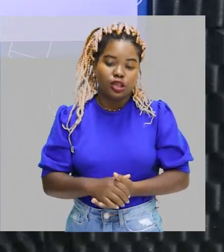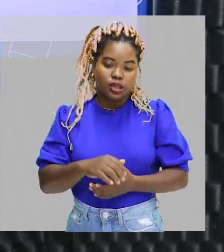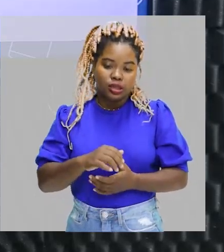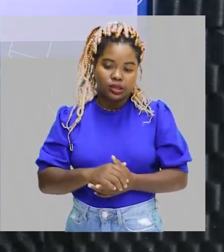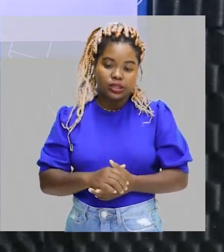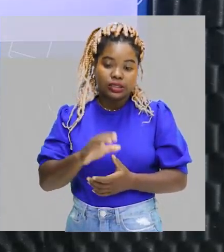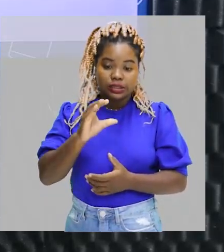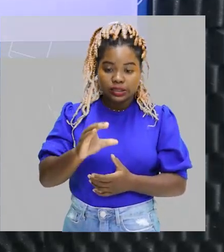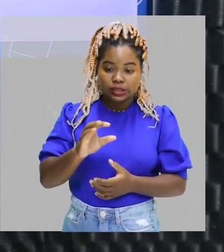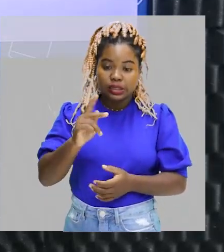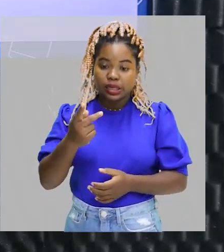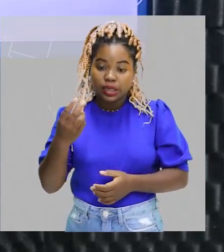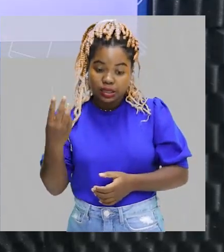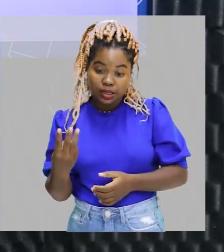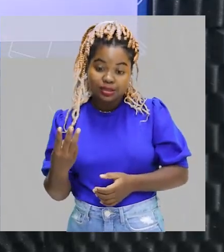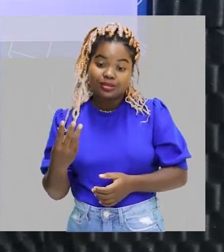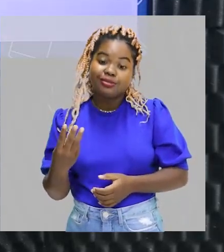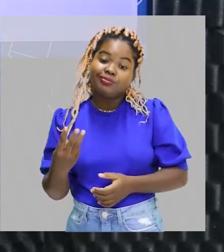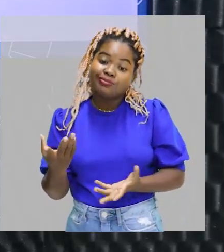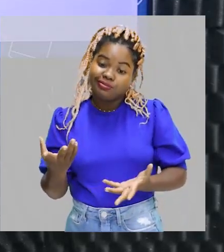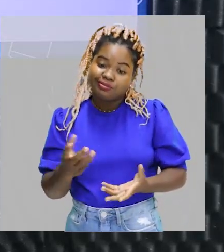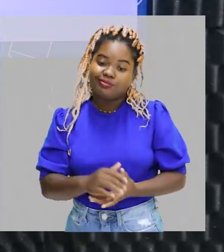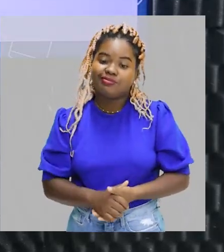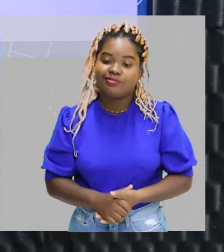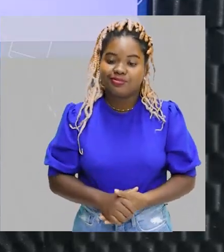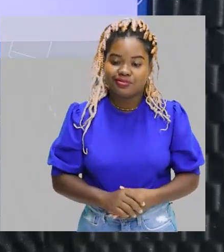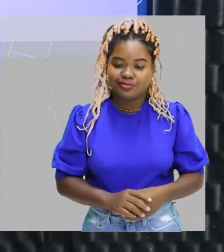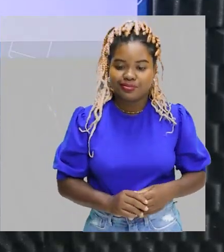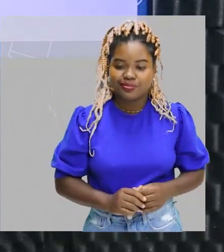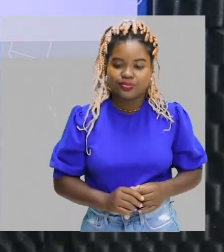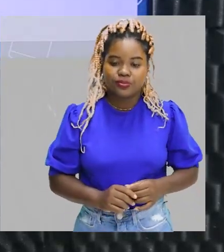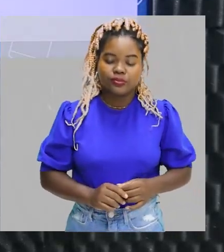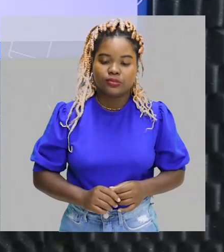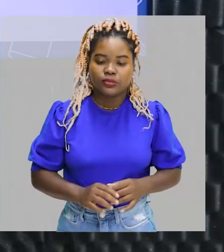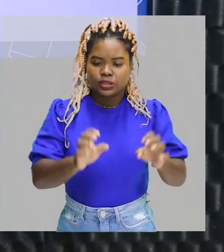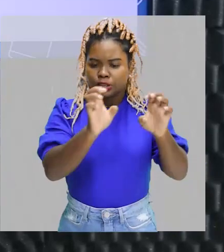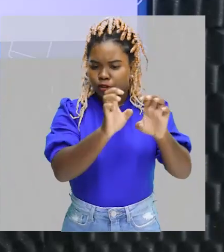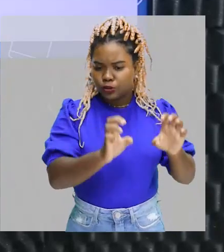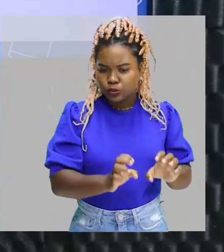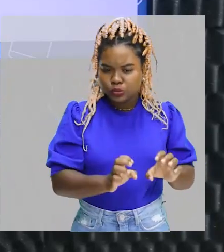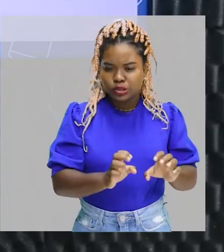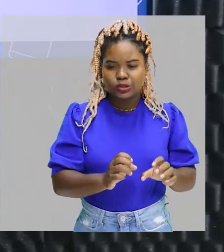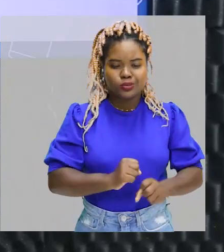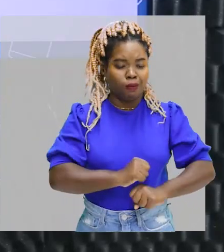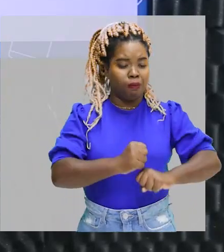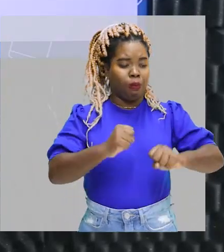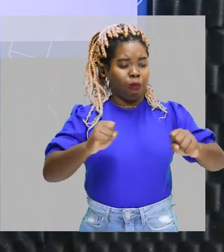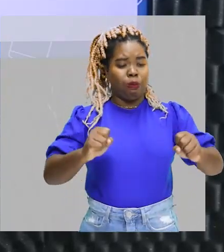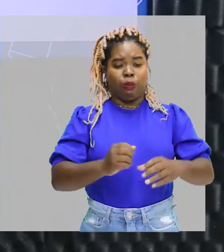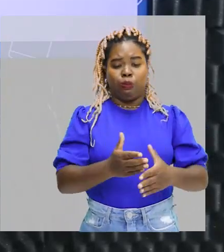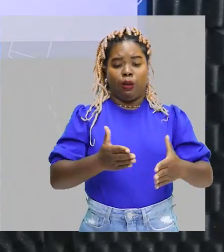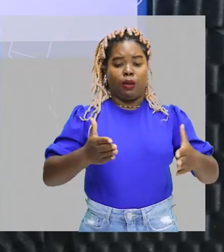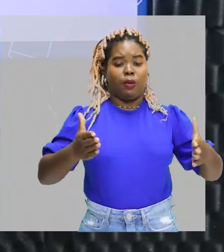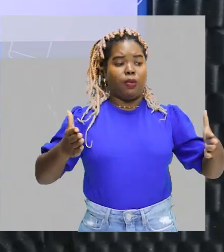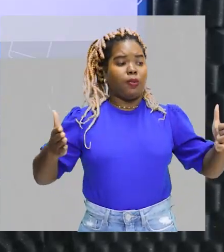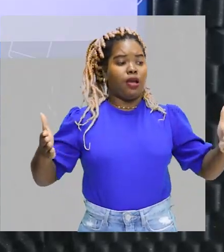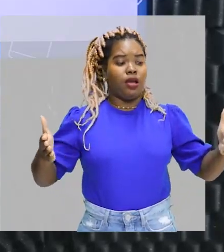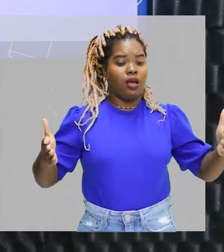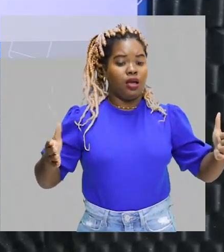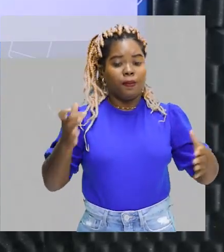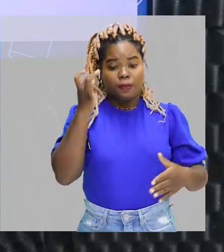CH₃, tá bom? CH₃. Então, estruturas maiores, fica mais fácil de